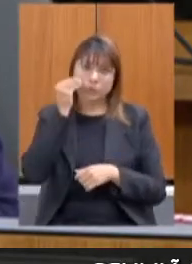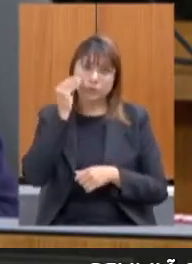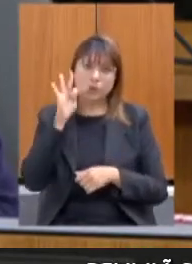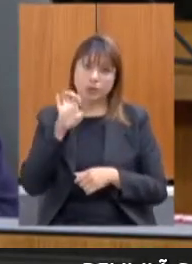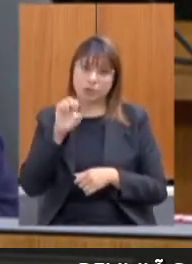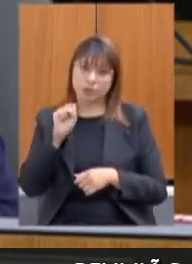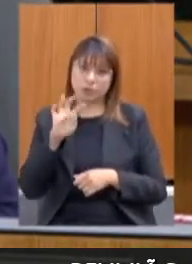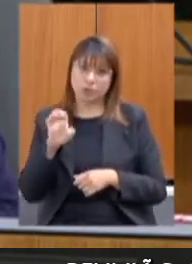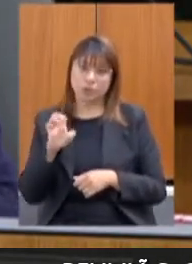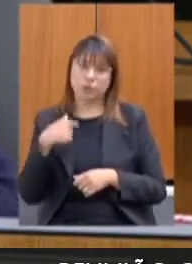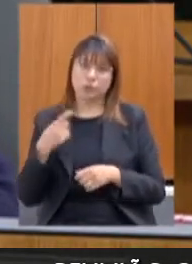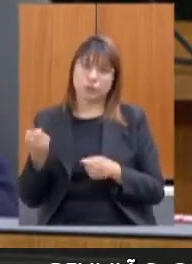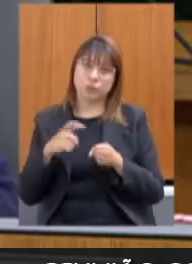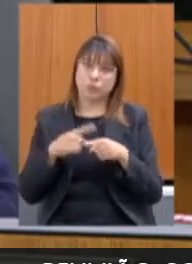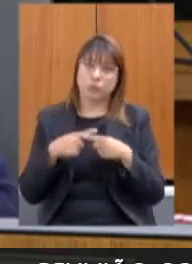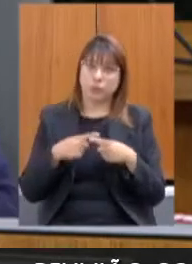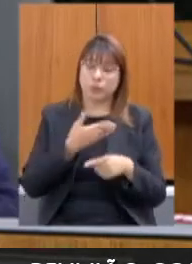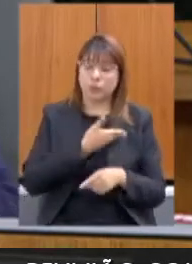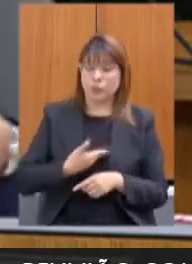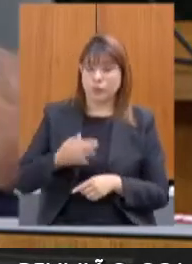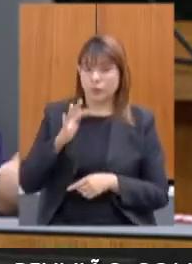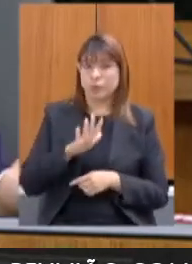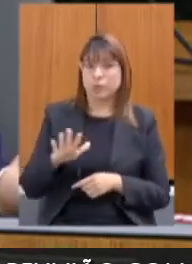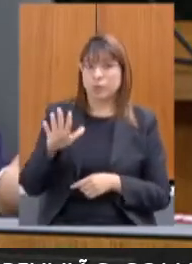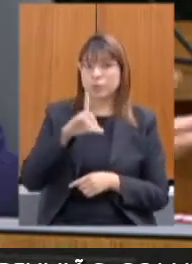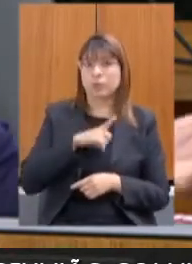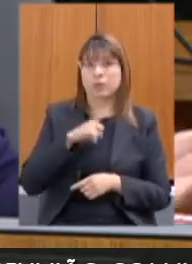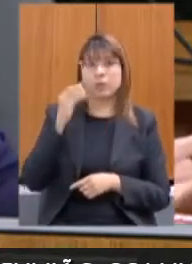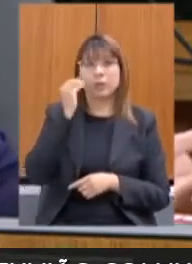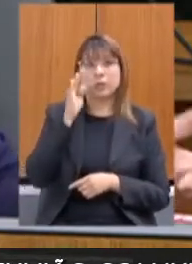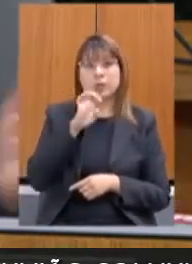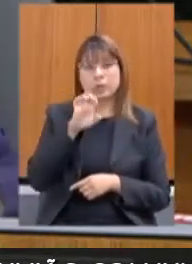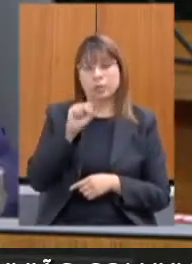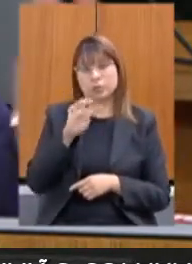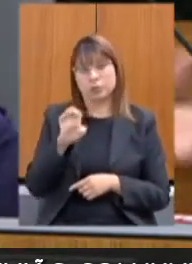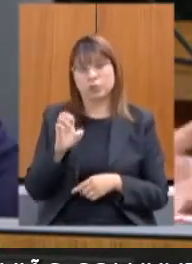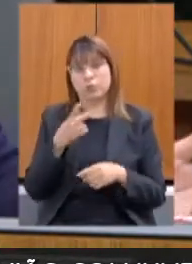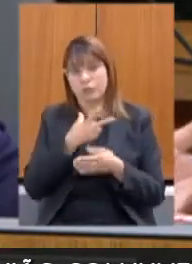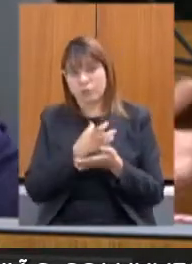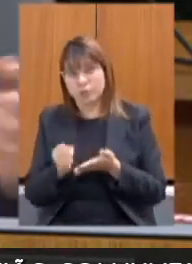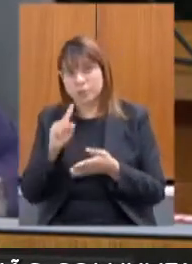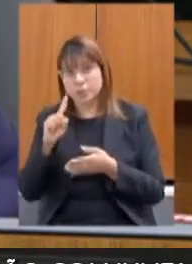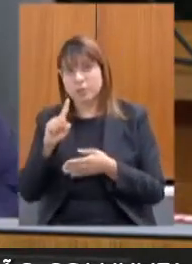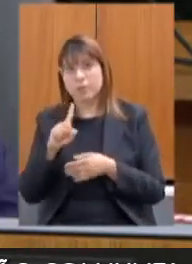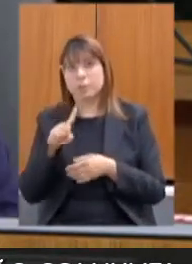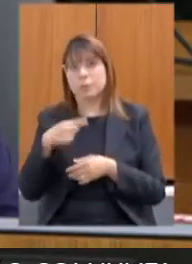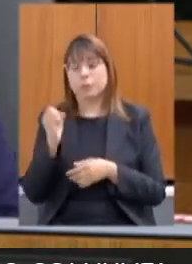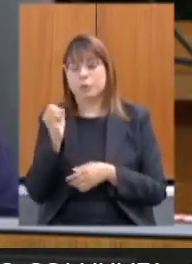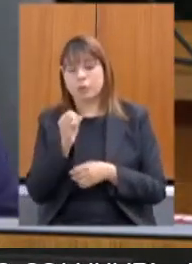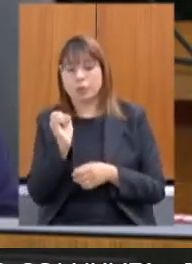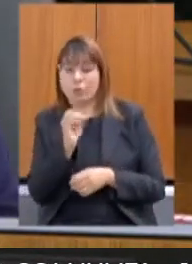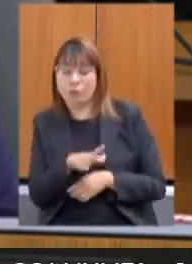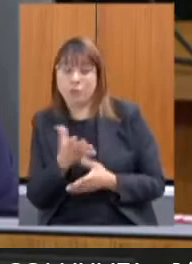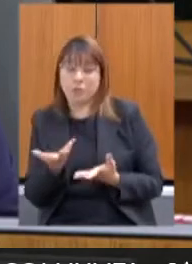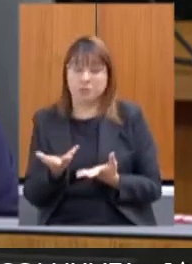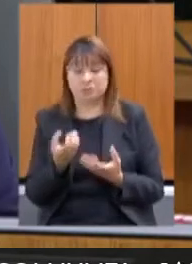privilegiada, porque o governo federal tem os testes e espera vencer para jogar fora, não disponibiliza teste para o povo.